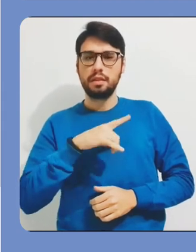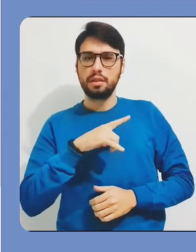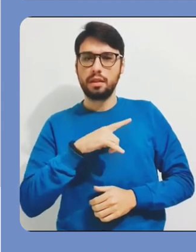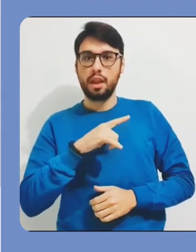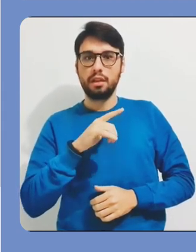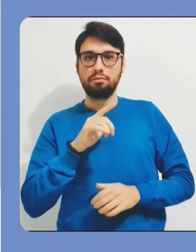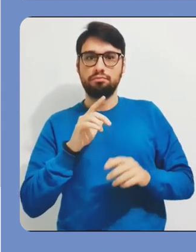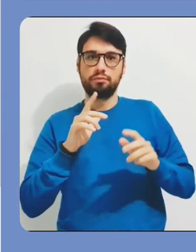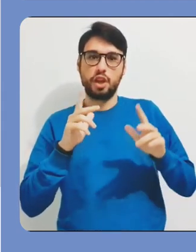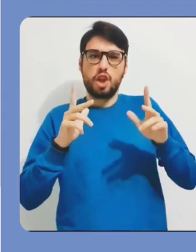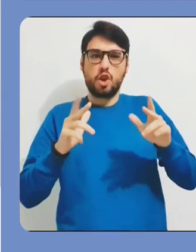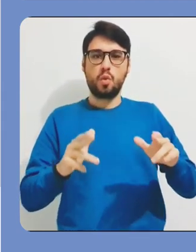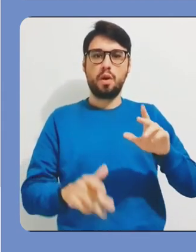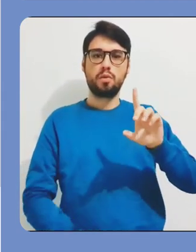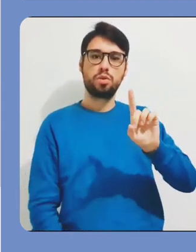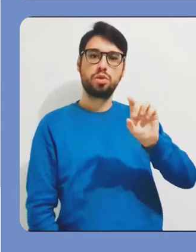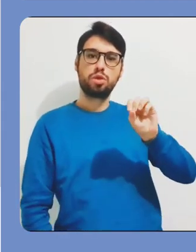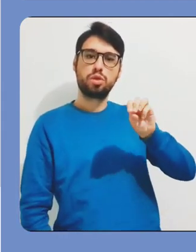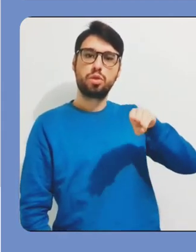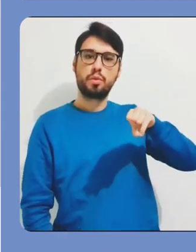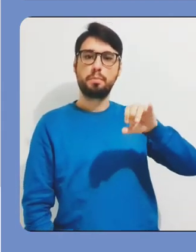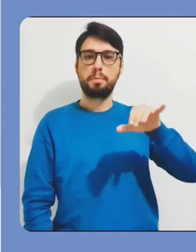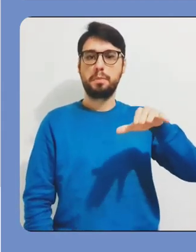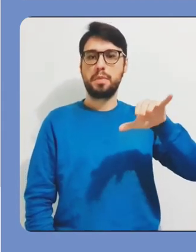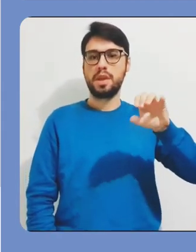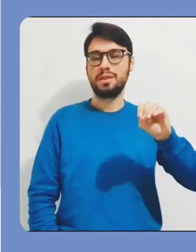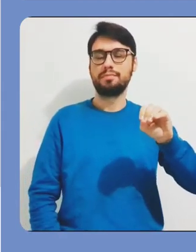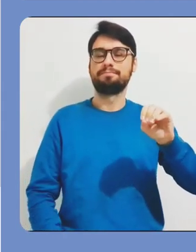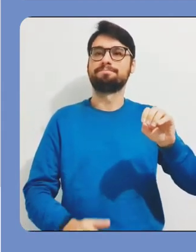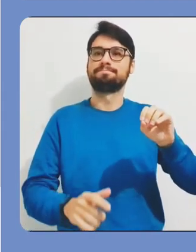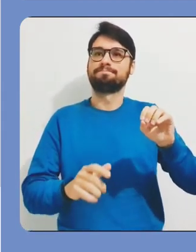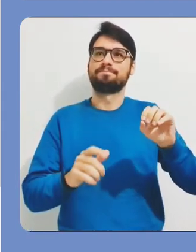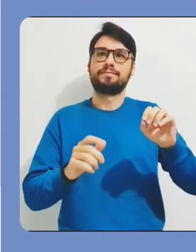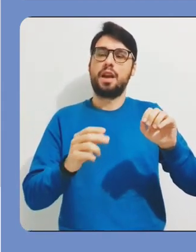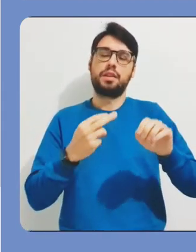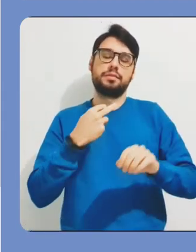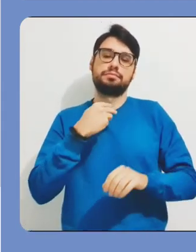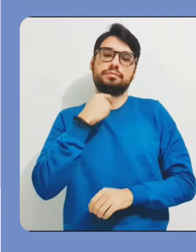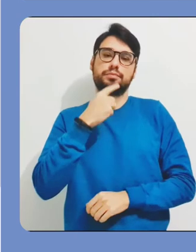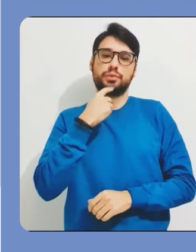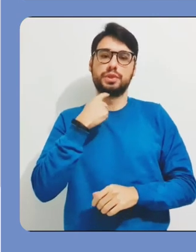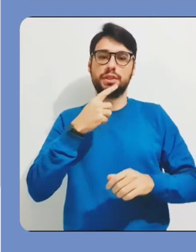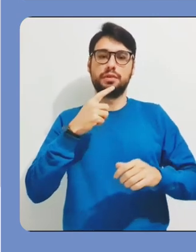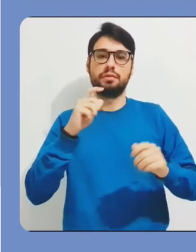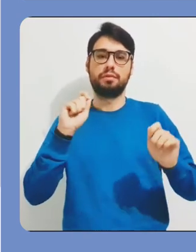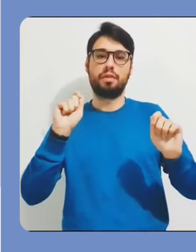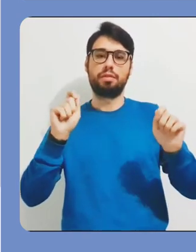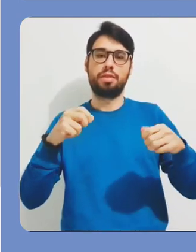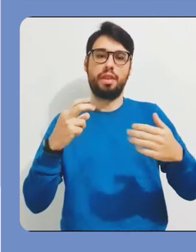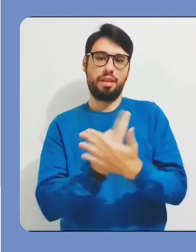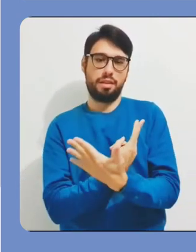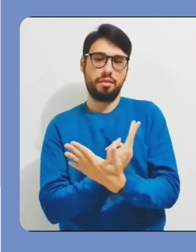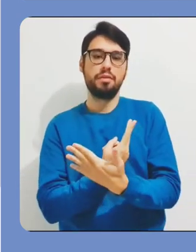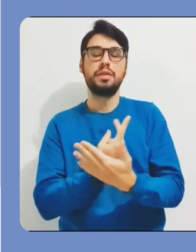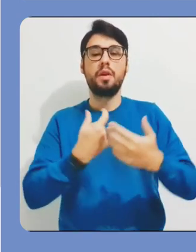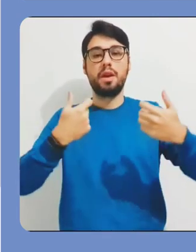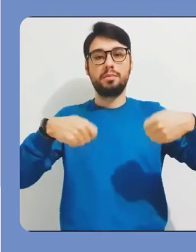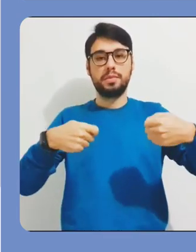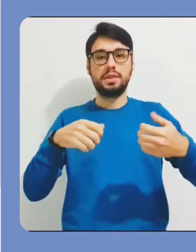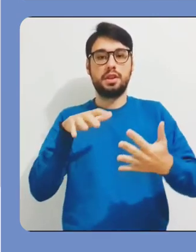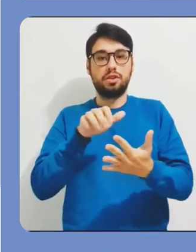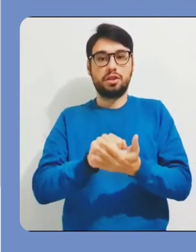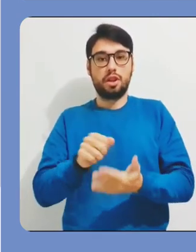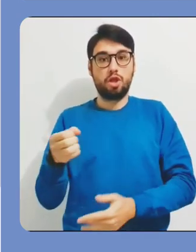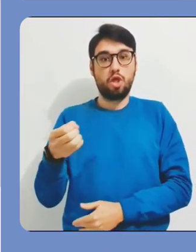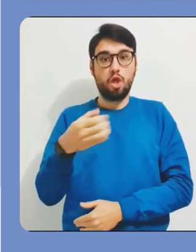Caso o domínio já tenha sido registrado por um outro usuário do sistema, você vai aparecer uma mensagem de